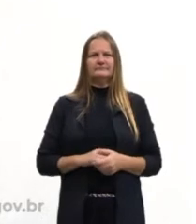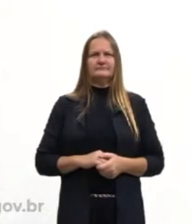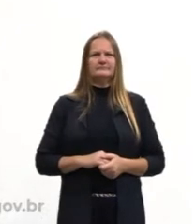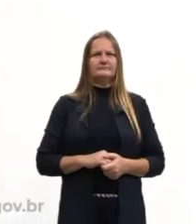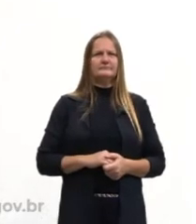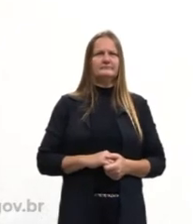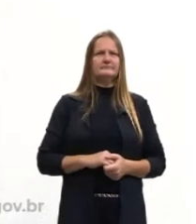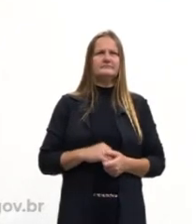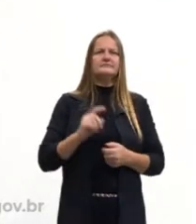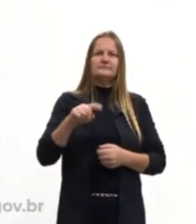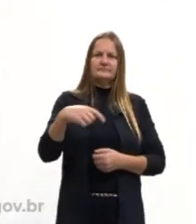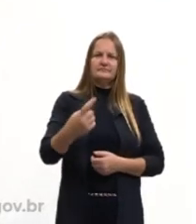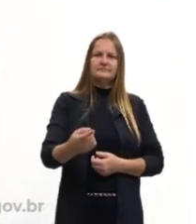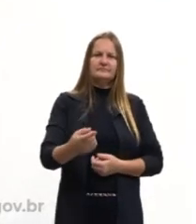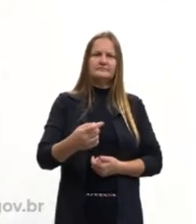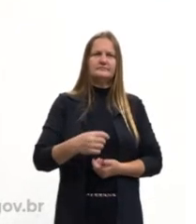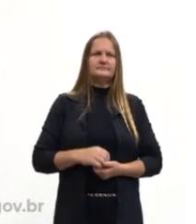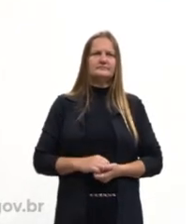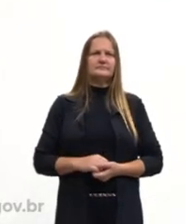Vamos adiante.